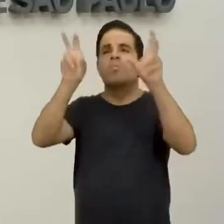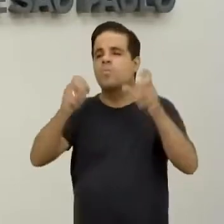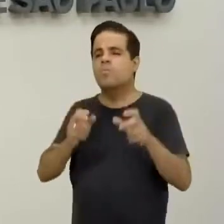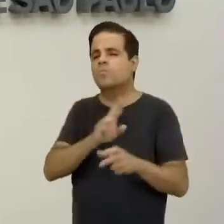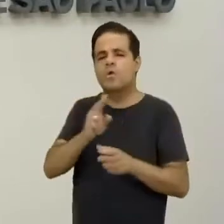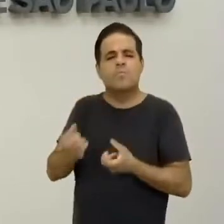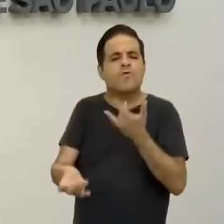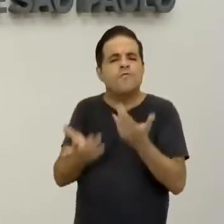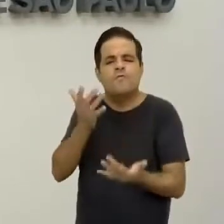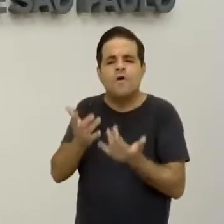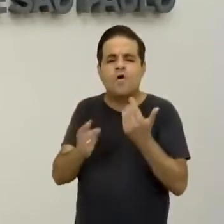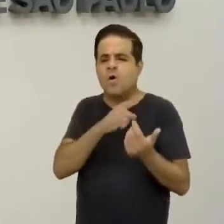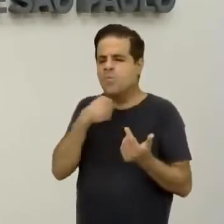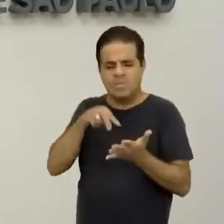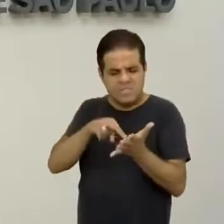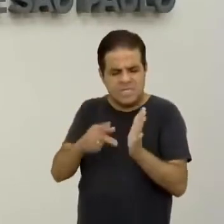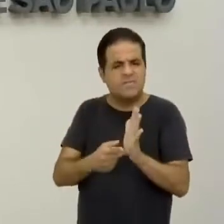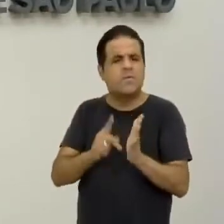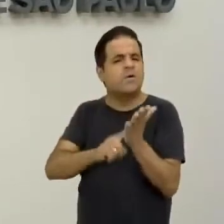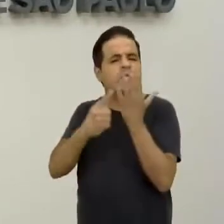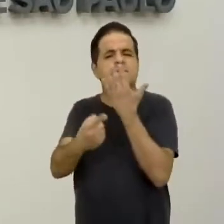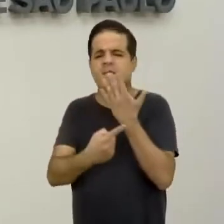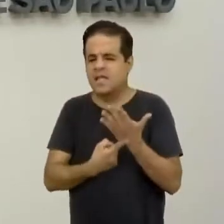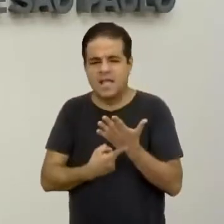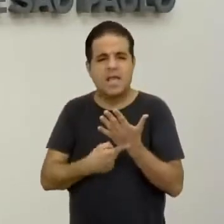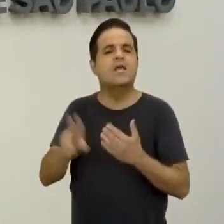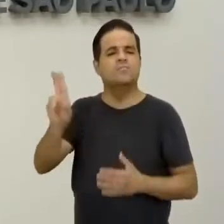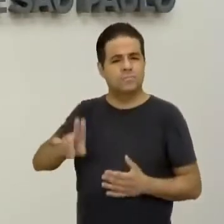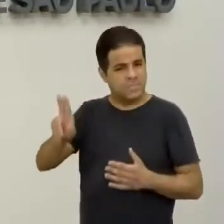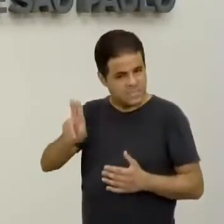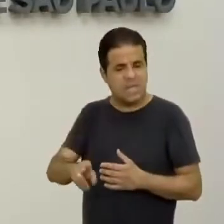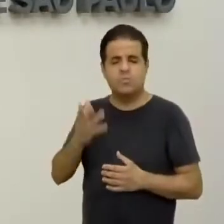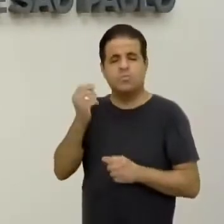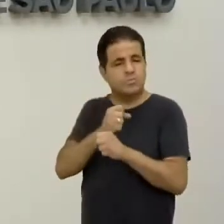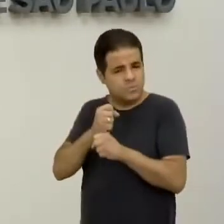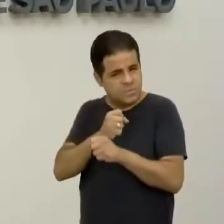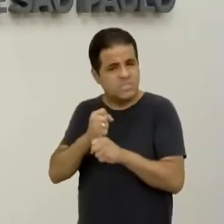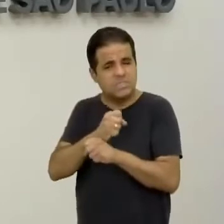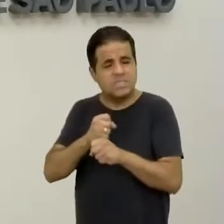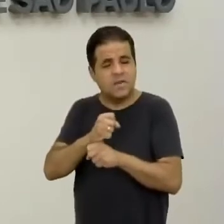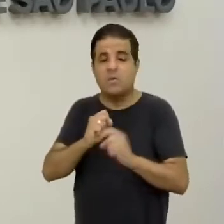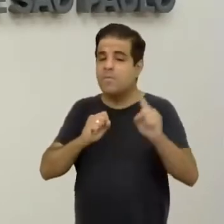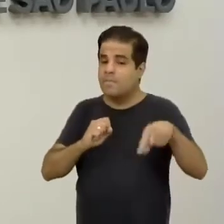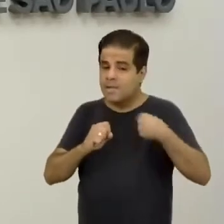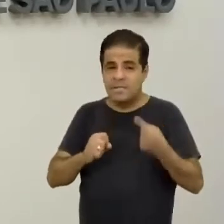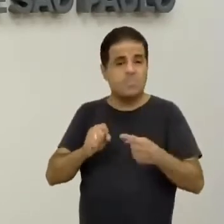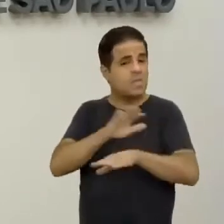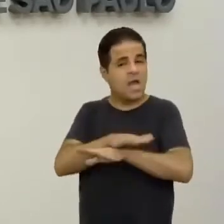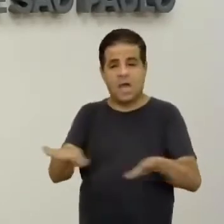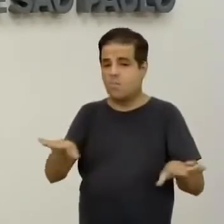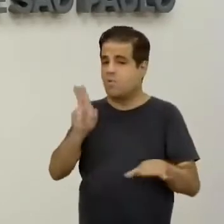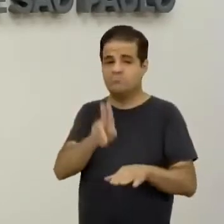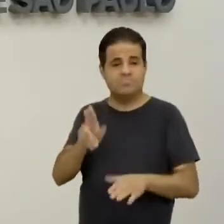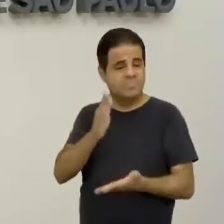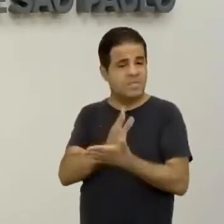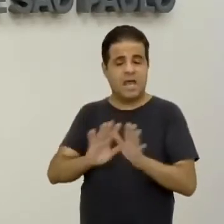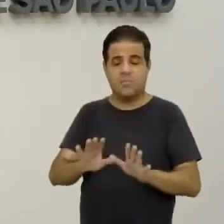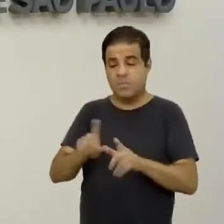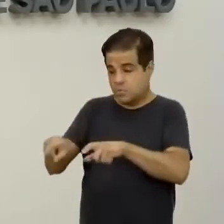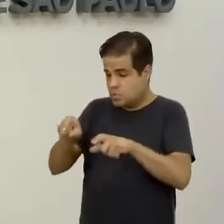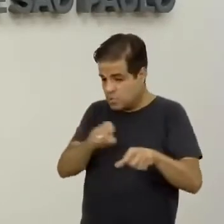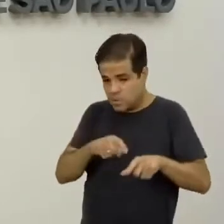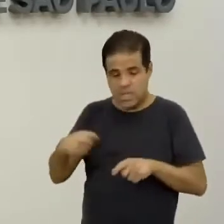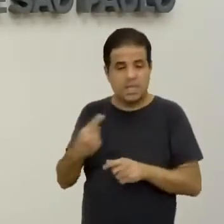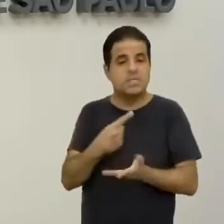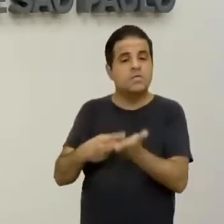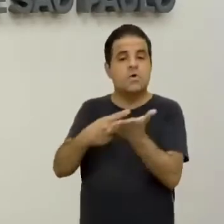né? Então, foi muito utilizado e já não era mais produtivo. Os camponeses que ali estavam entraram em acordo com